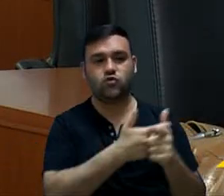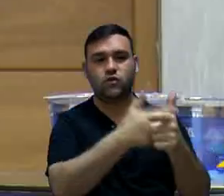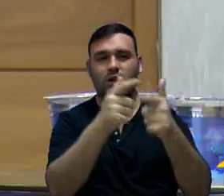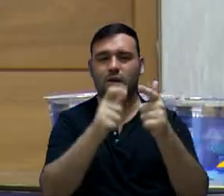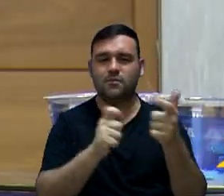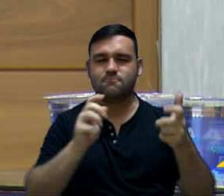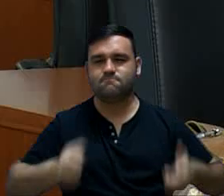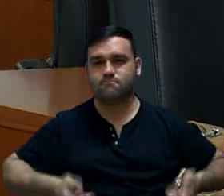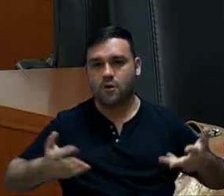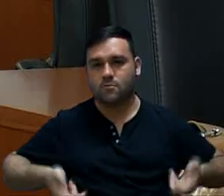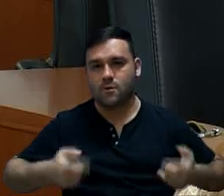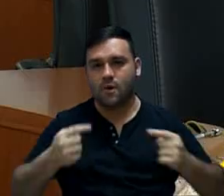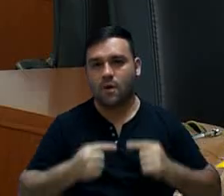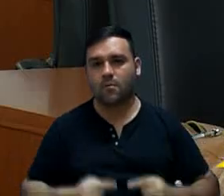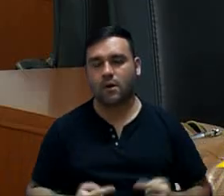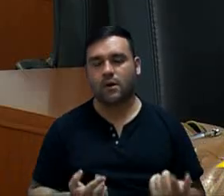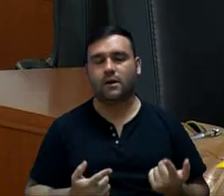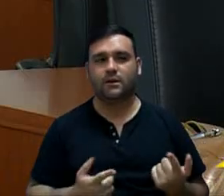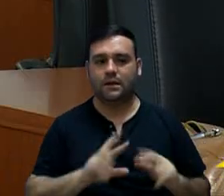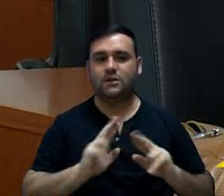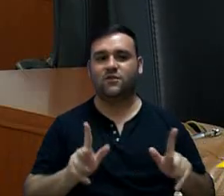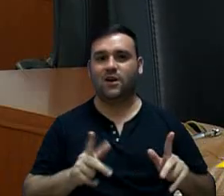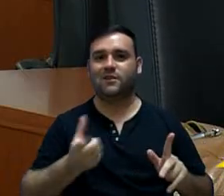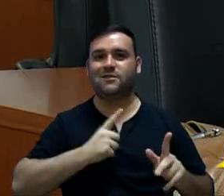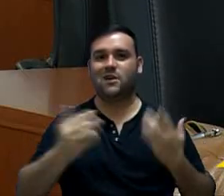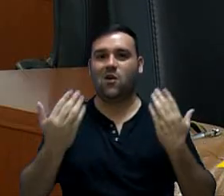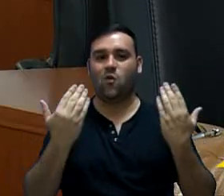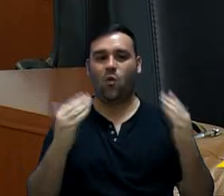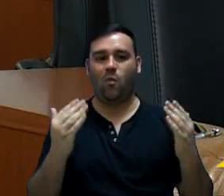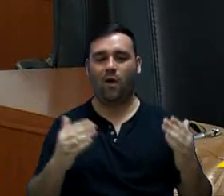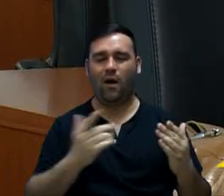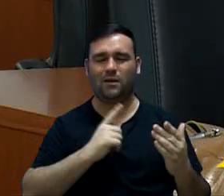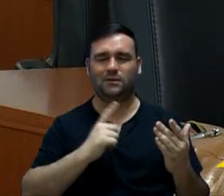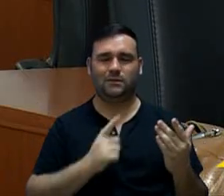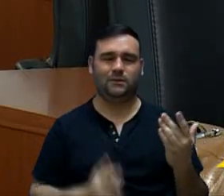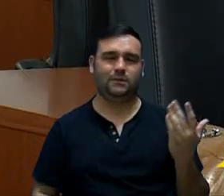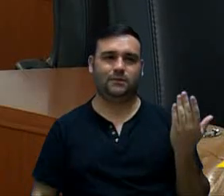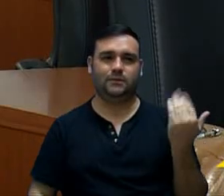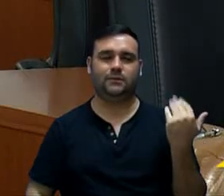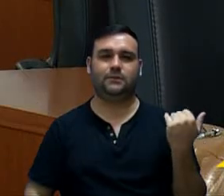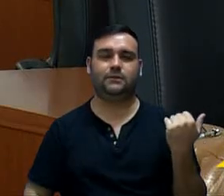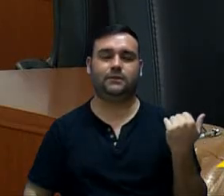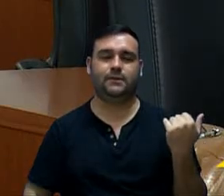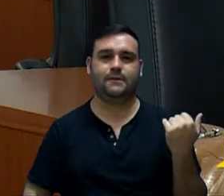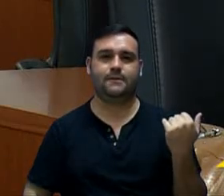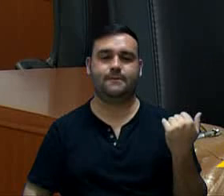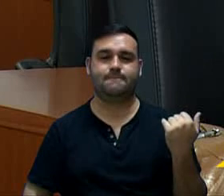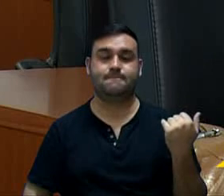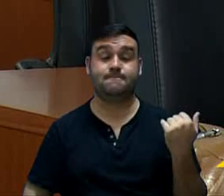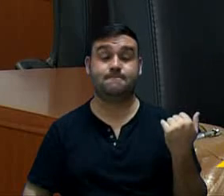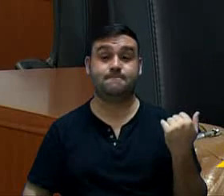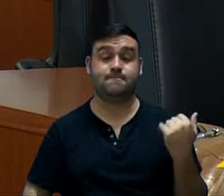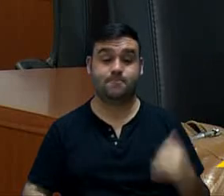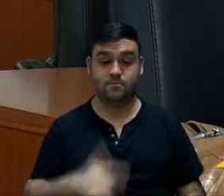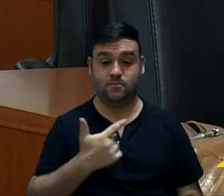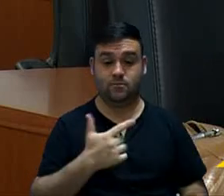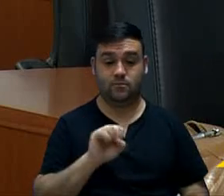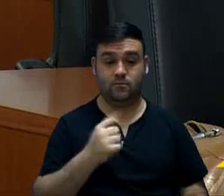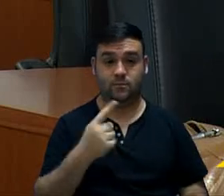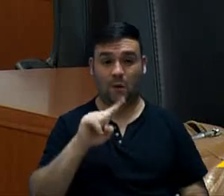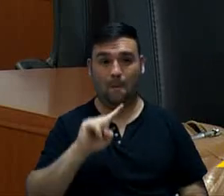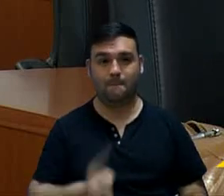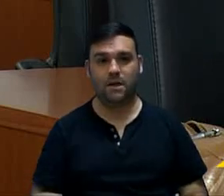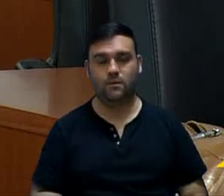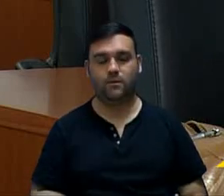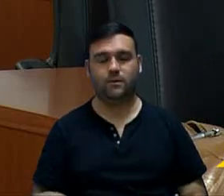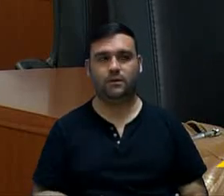com relação... Bem diferenciadas aqui no... De R$ 281 milhões